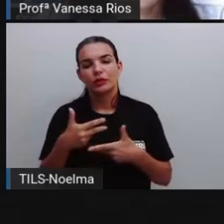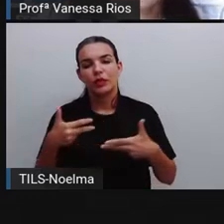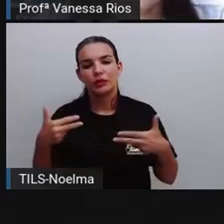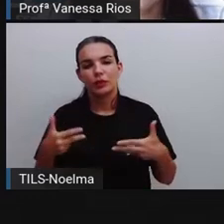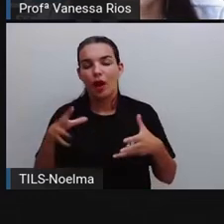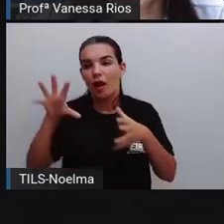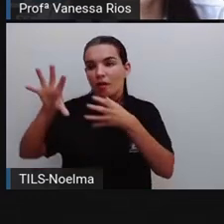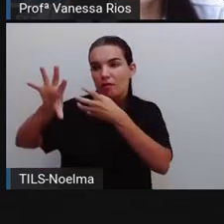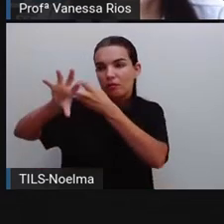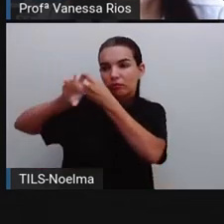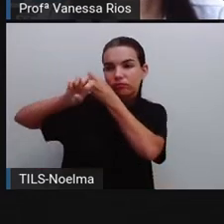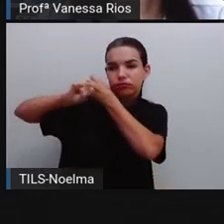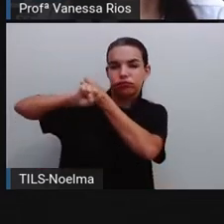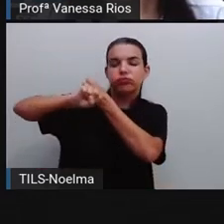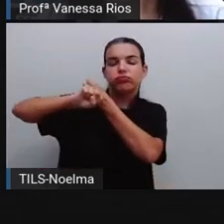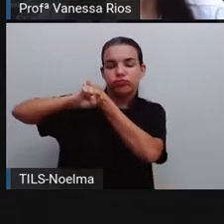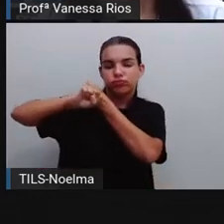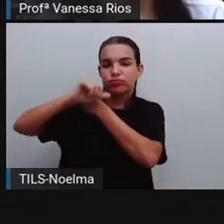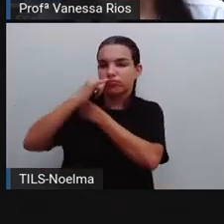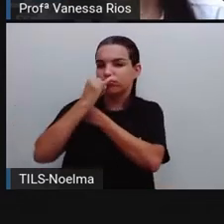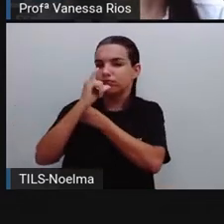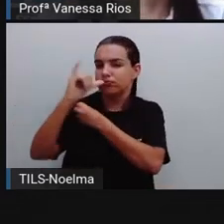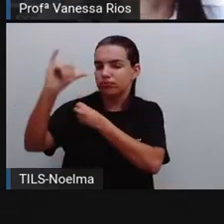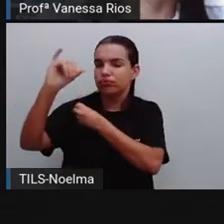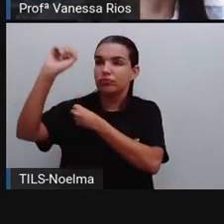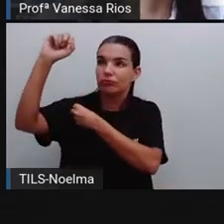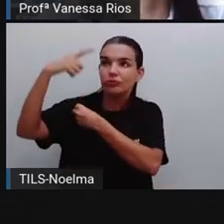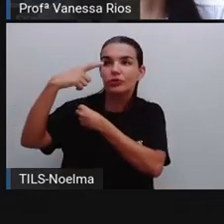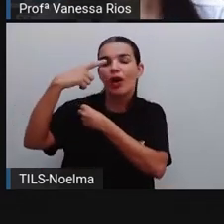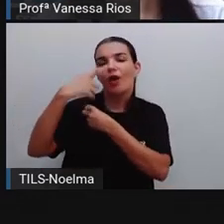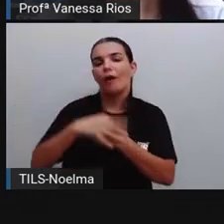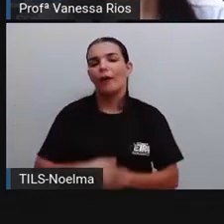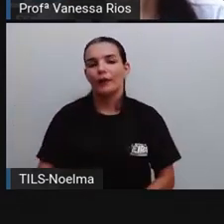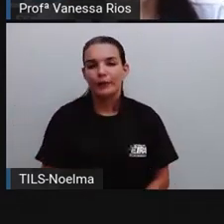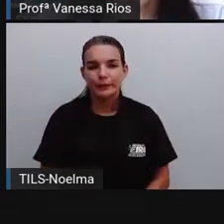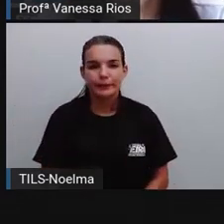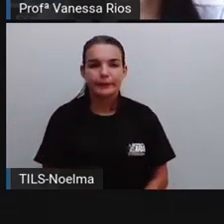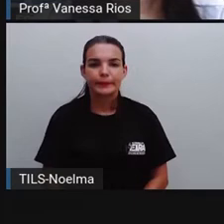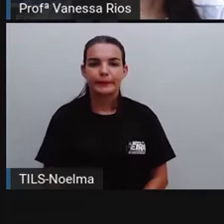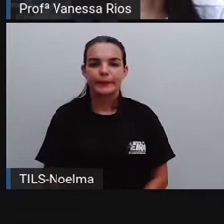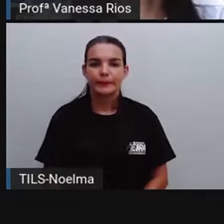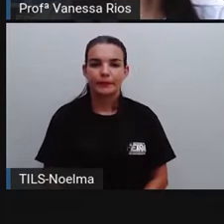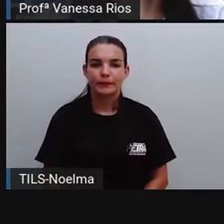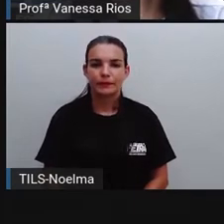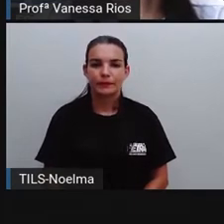captação e produção da energia elétrica através da energia solar.